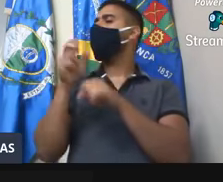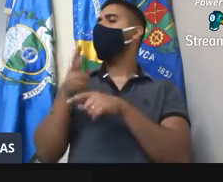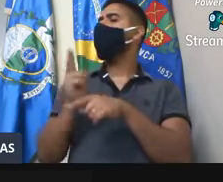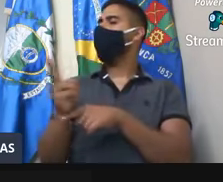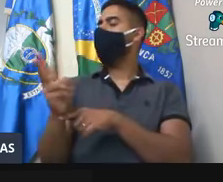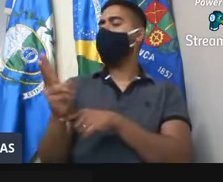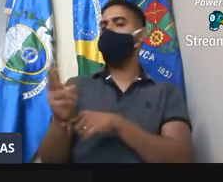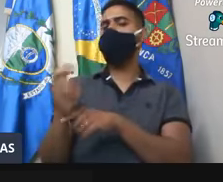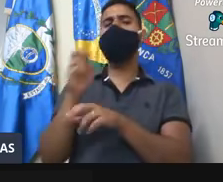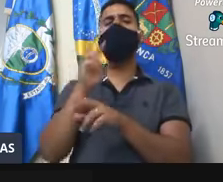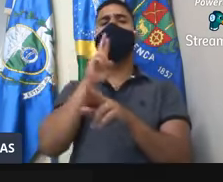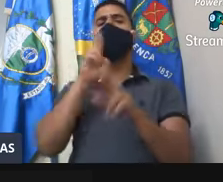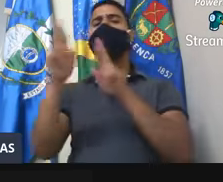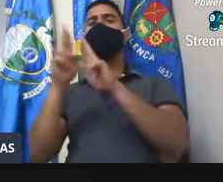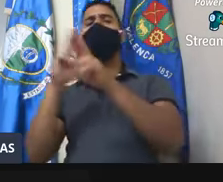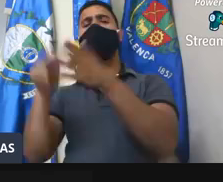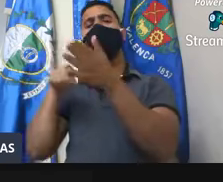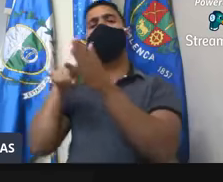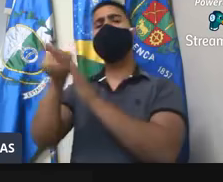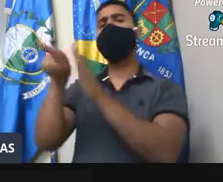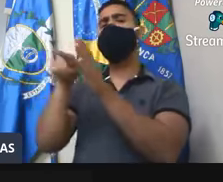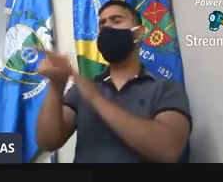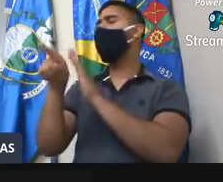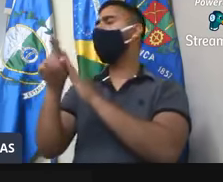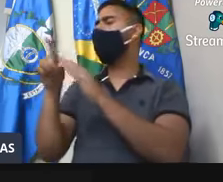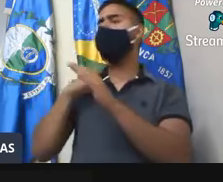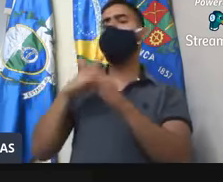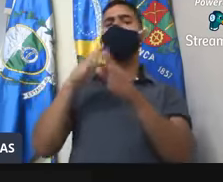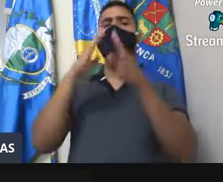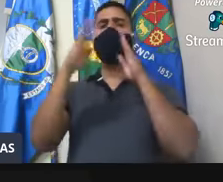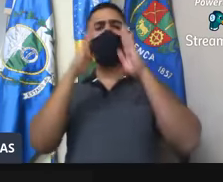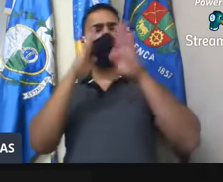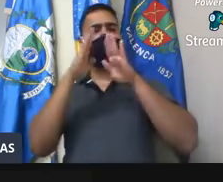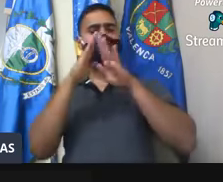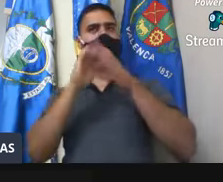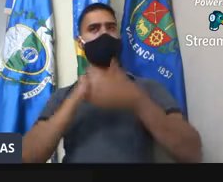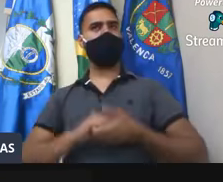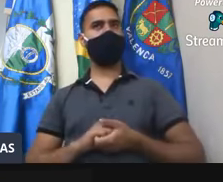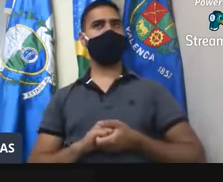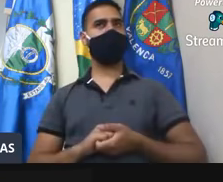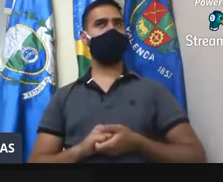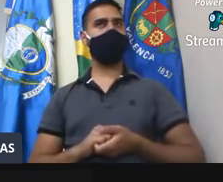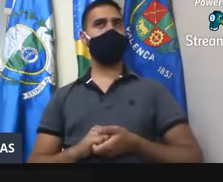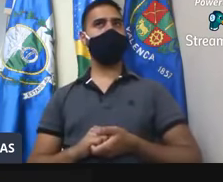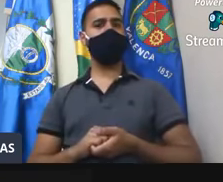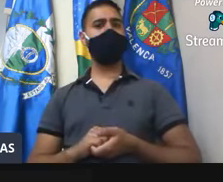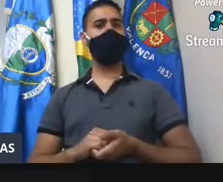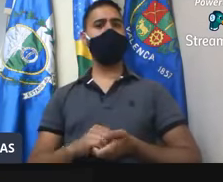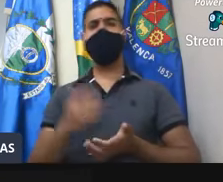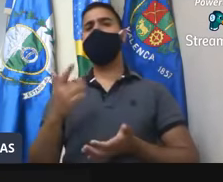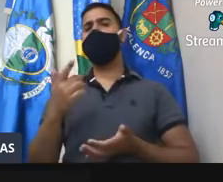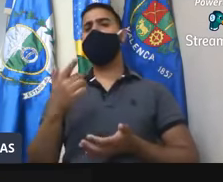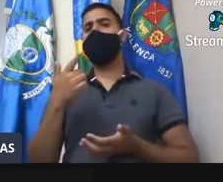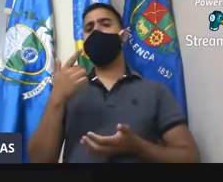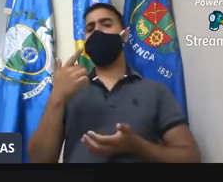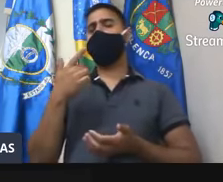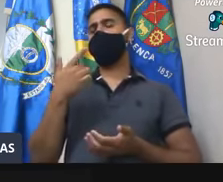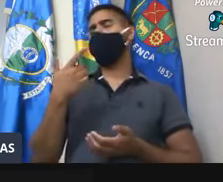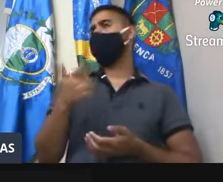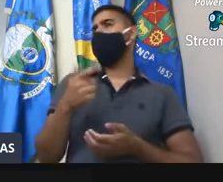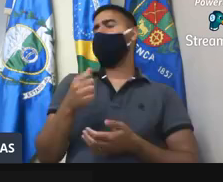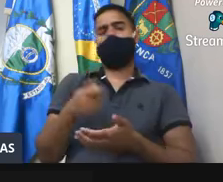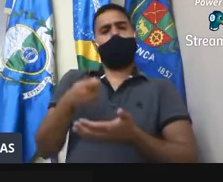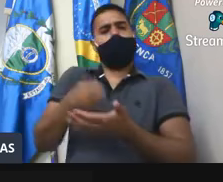para responder as perguntas que foram colocadas durante a sessão. Não vai gerar qualquer tipo de obrigação,